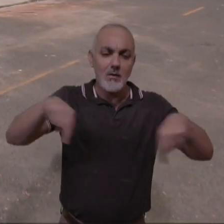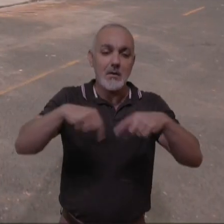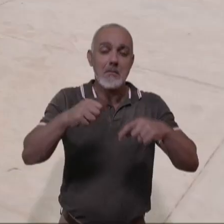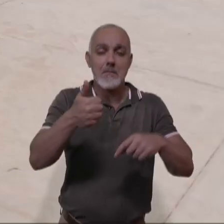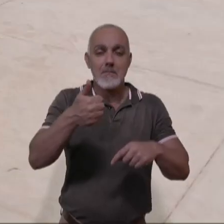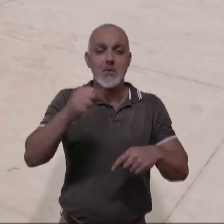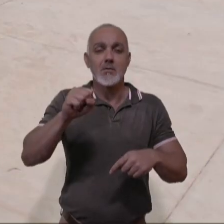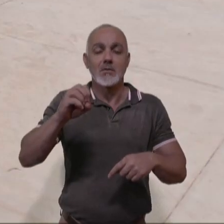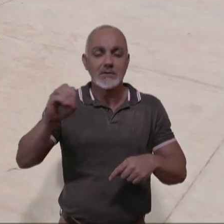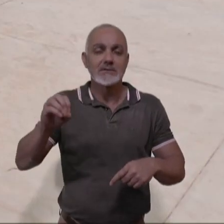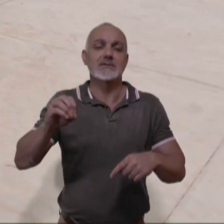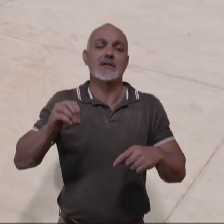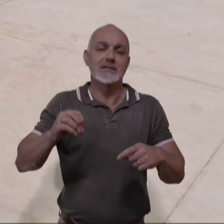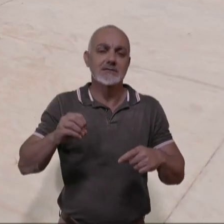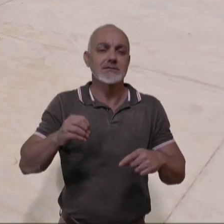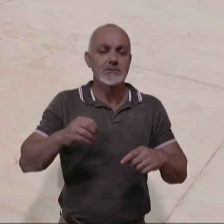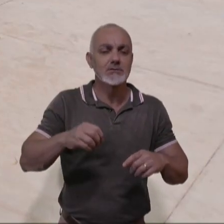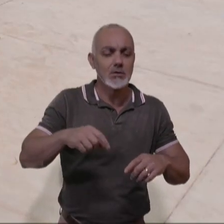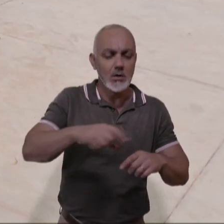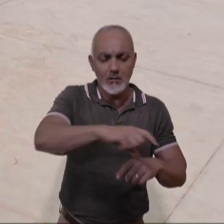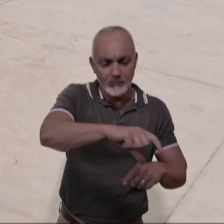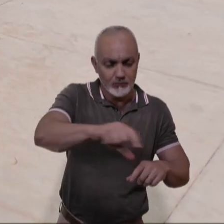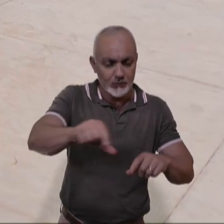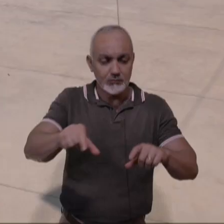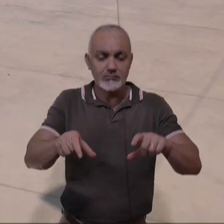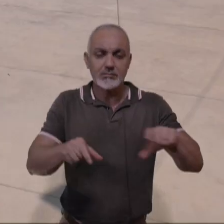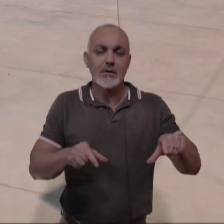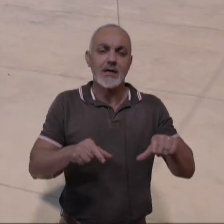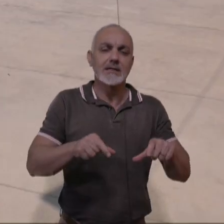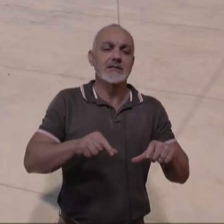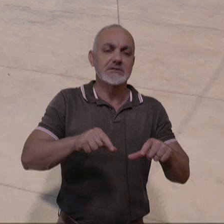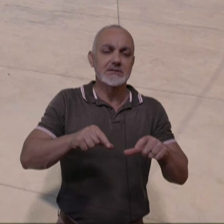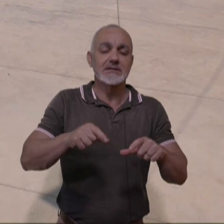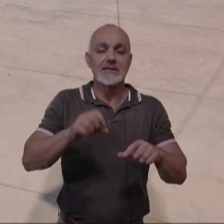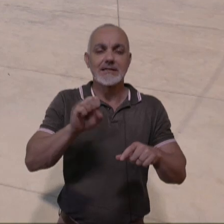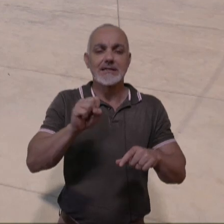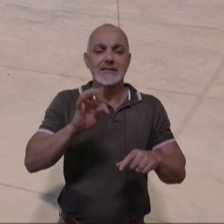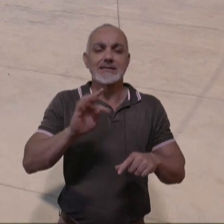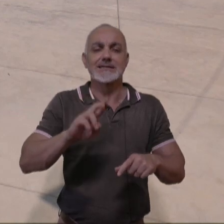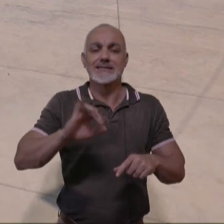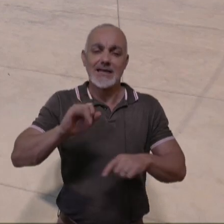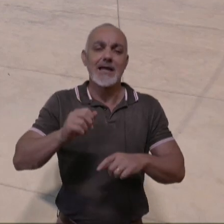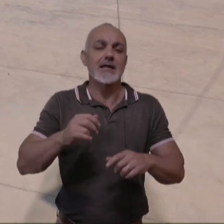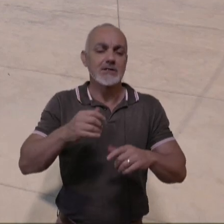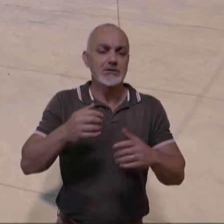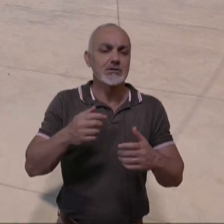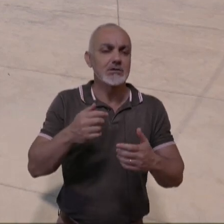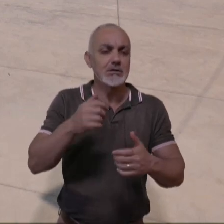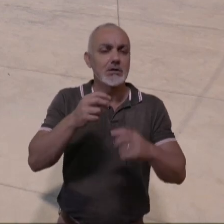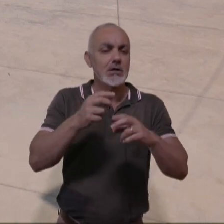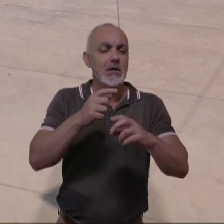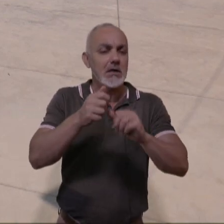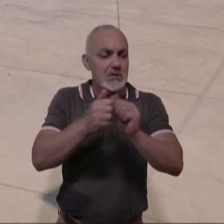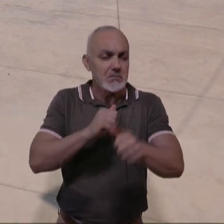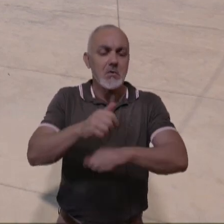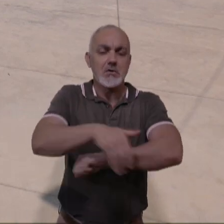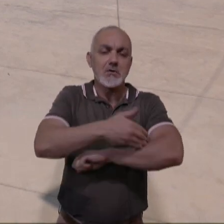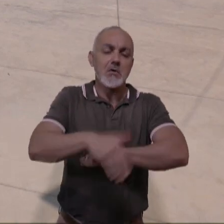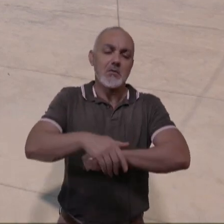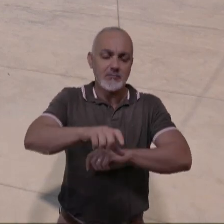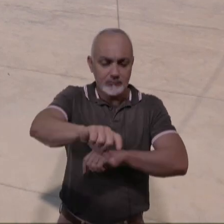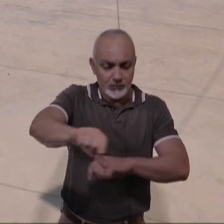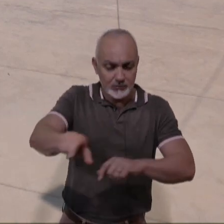metros, a pista segue o modelo de skate street ou skate de rua, com obstáculos, corrimões e